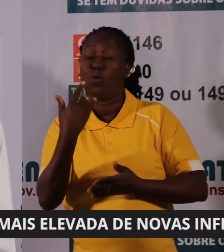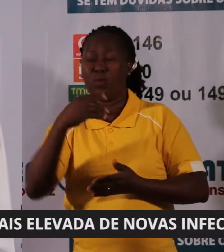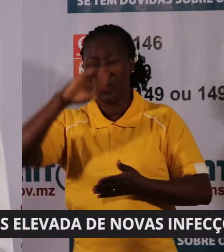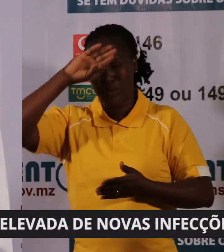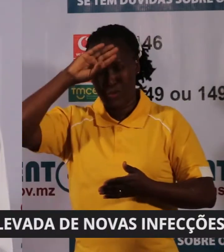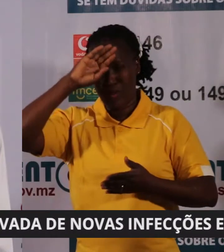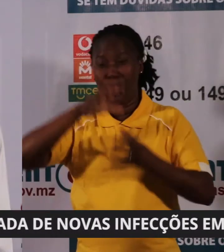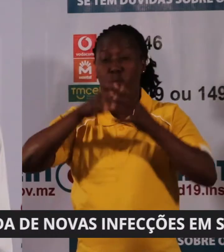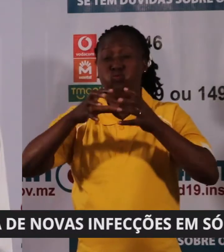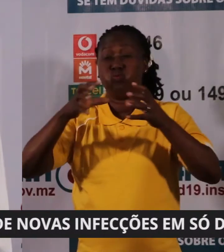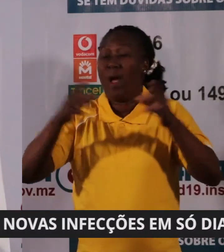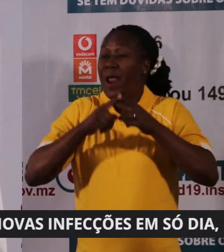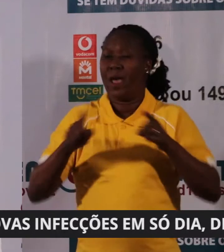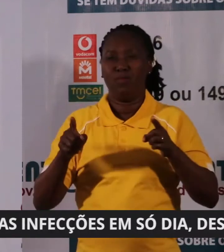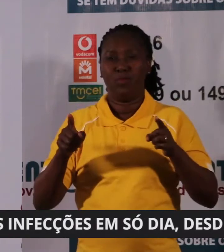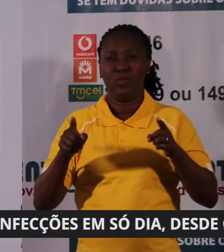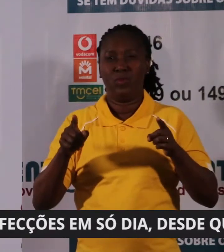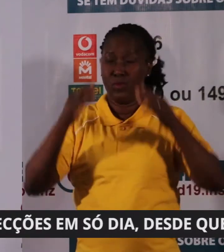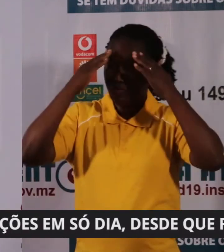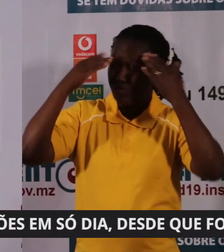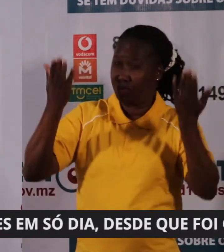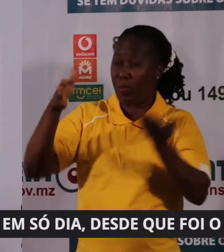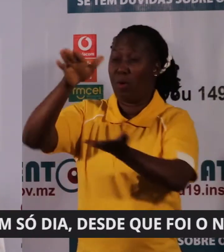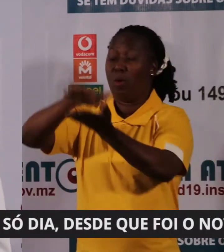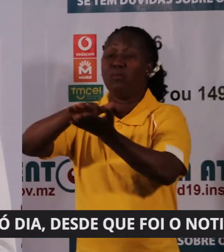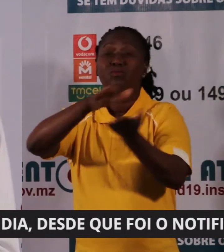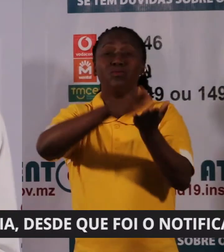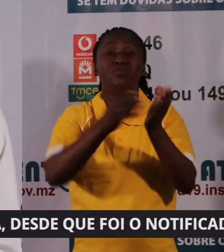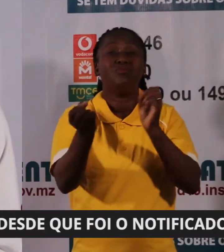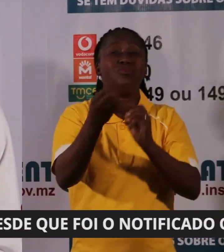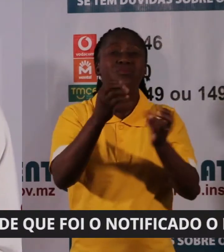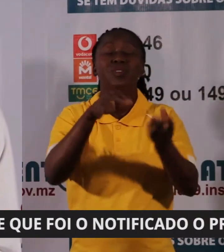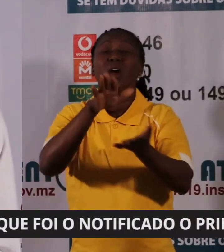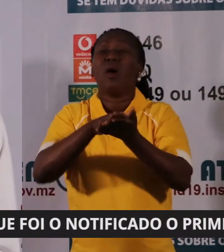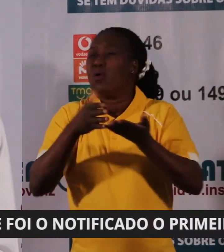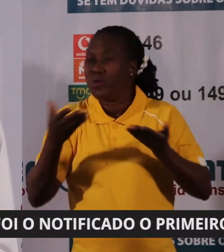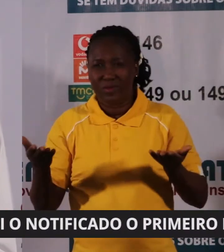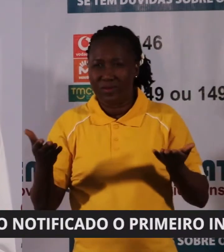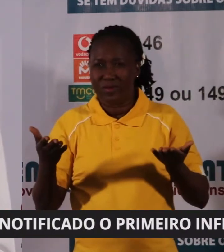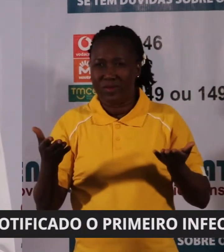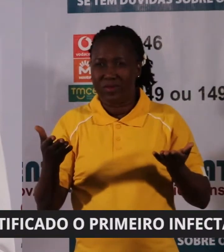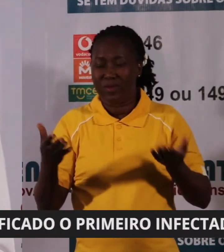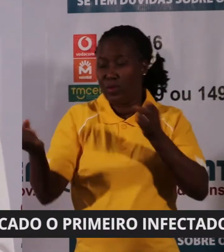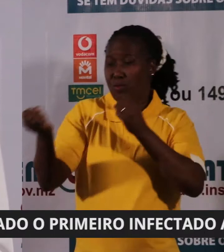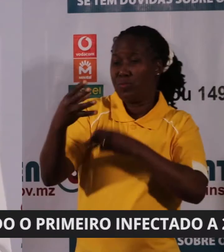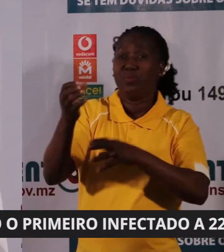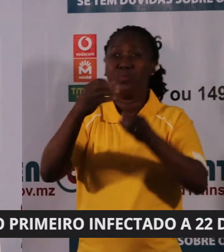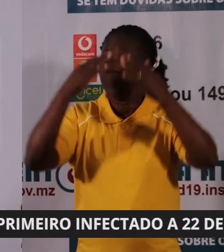cuja cadeia de transmissão é desconhecida, fonte de transmissão desconhecida